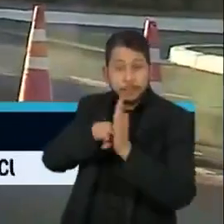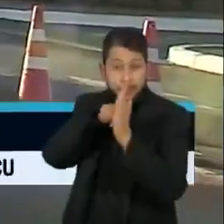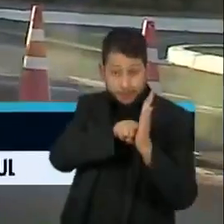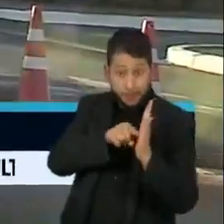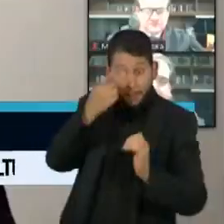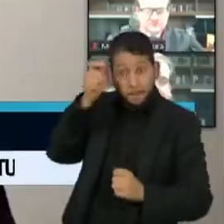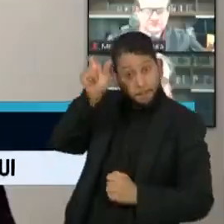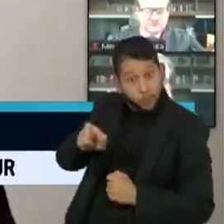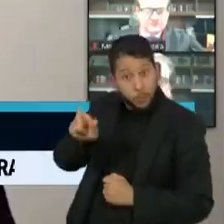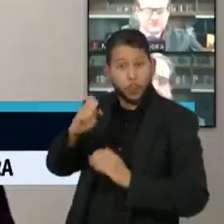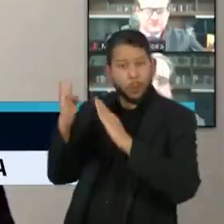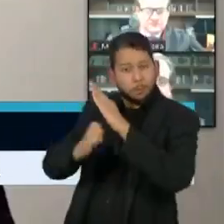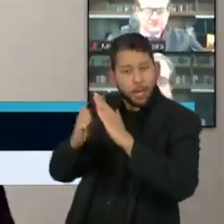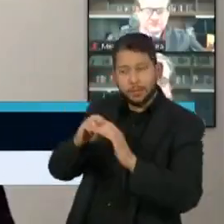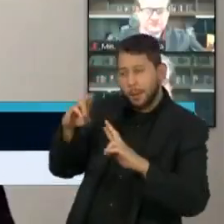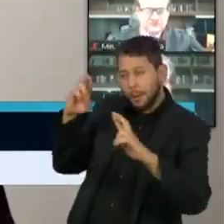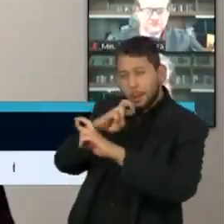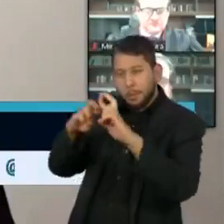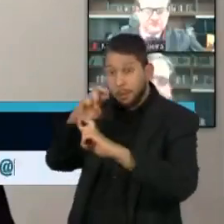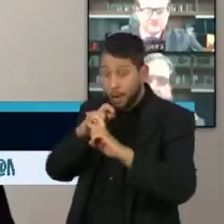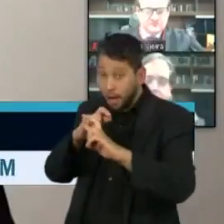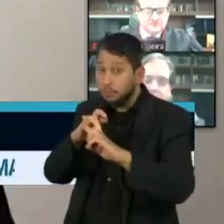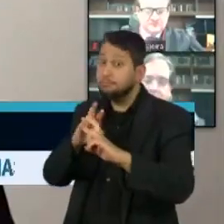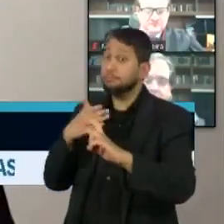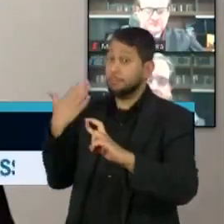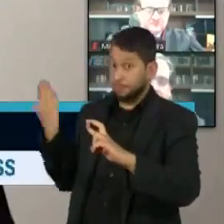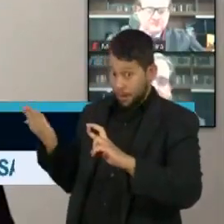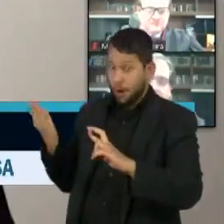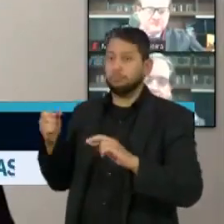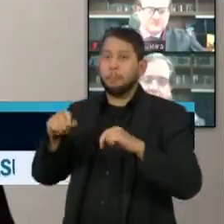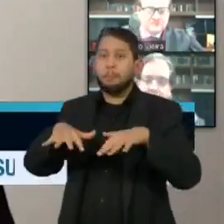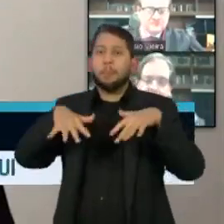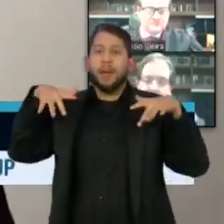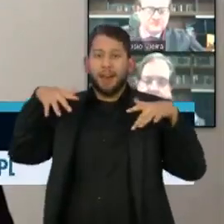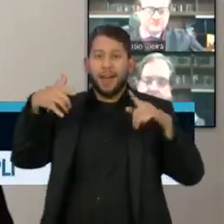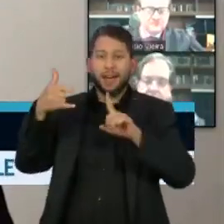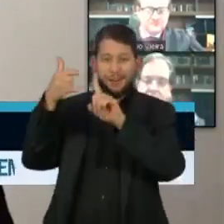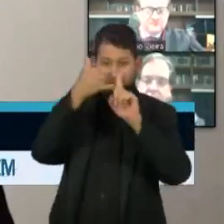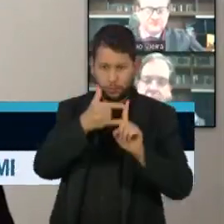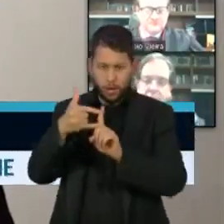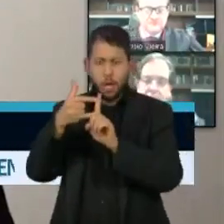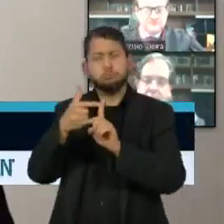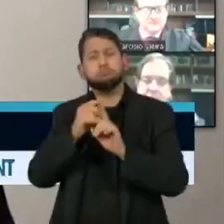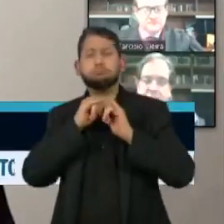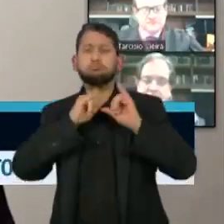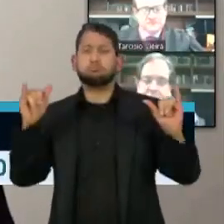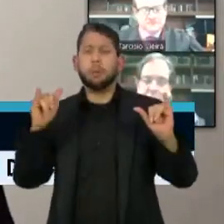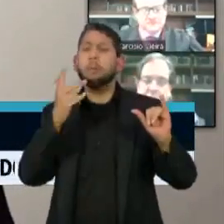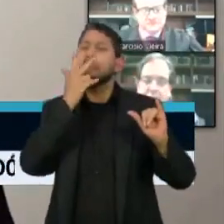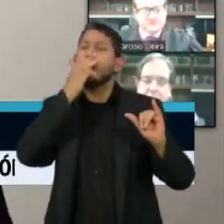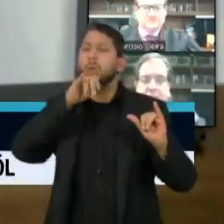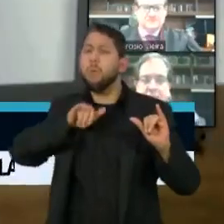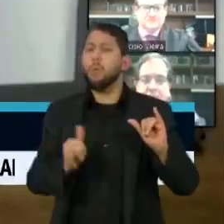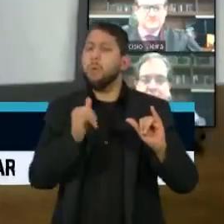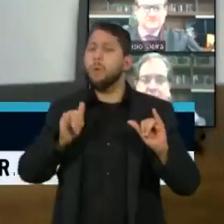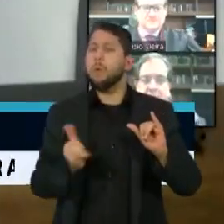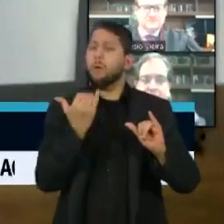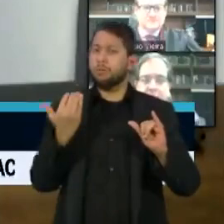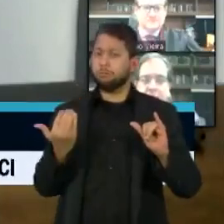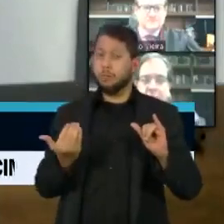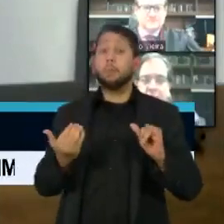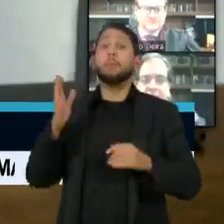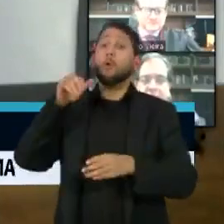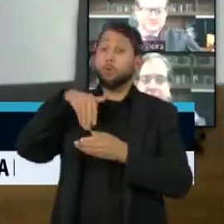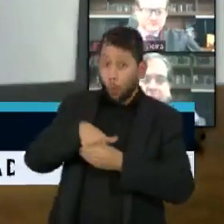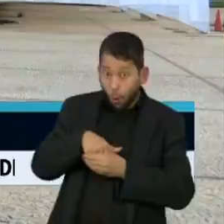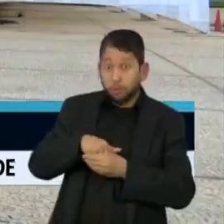e empresas. Em decisão adotada pelo plenário virtual, a ministra considerou a medida como um abuso da máquina estatal e seu voto